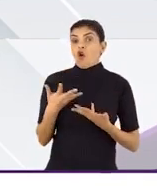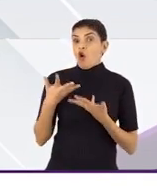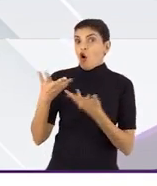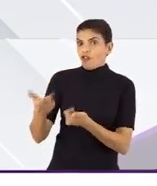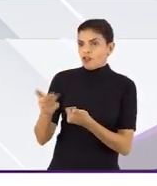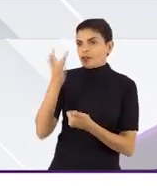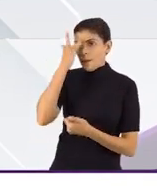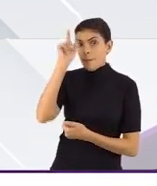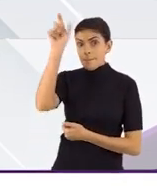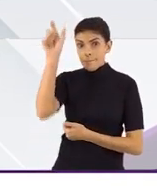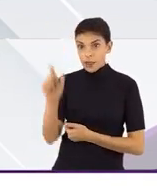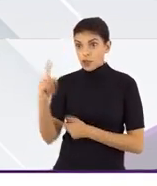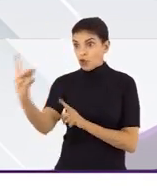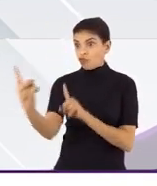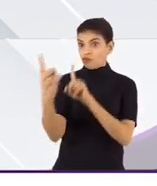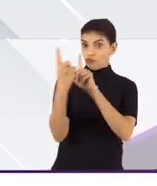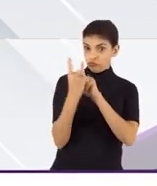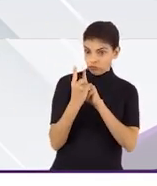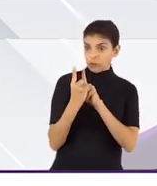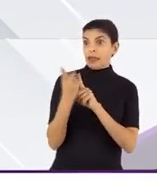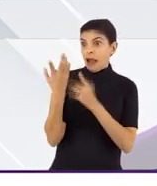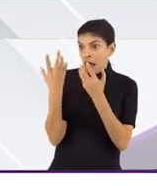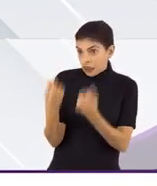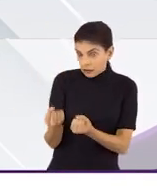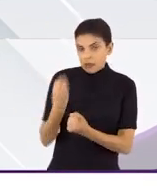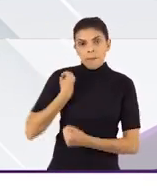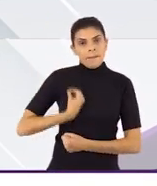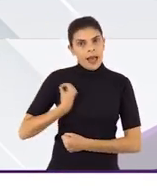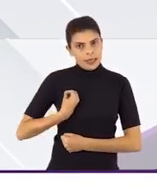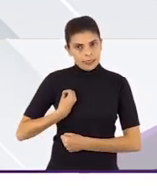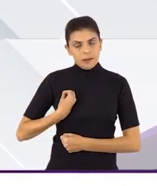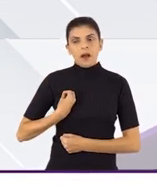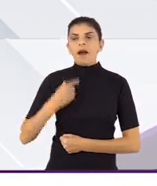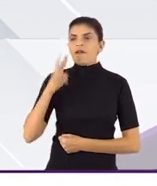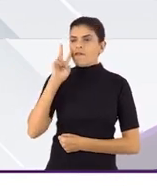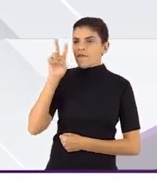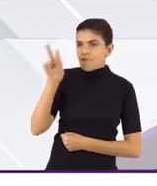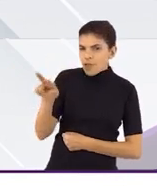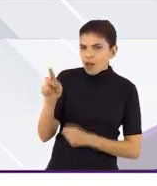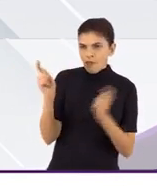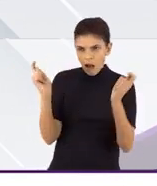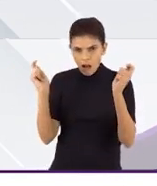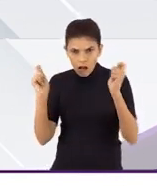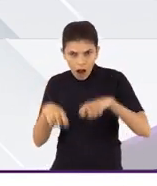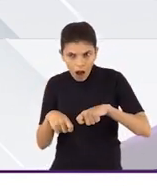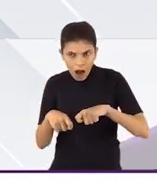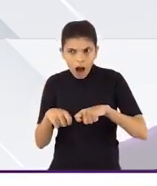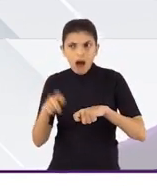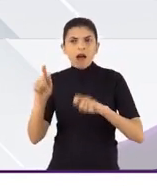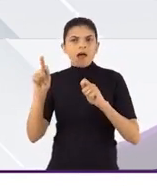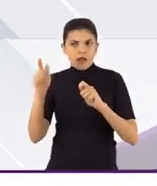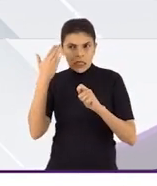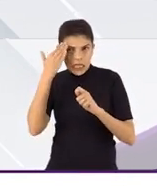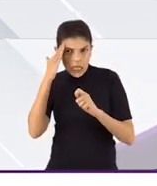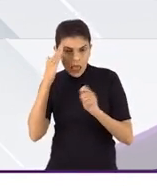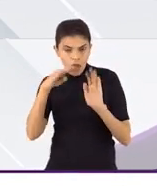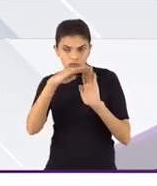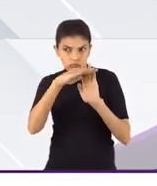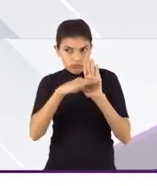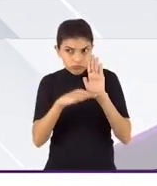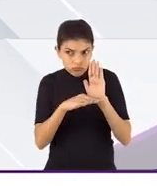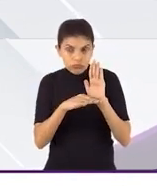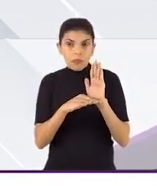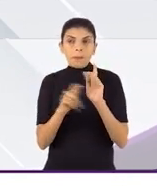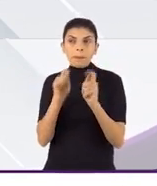se vai convidar aquele potencial participante, verificar a sua capacidade de